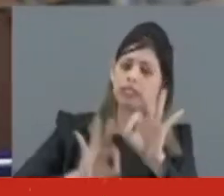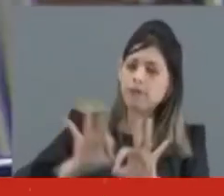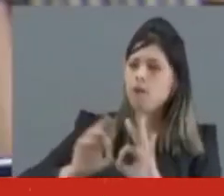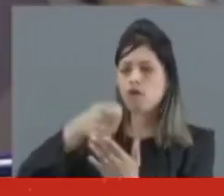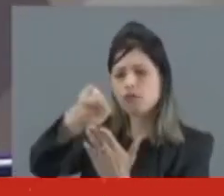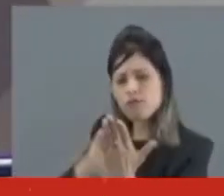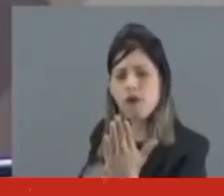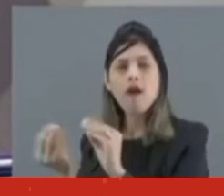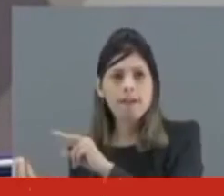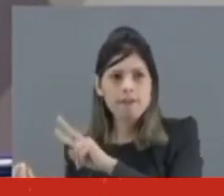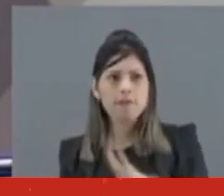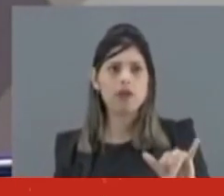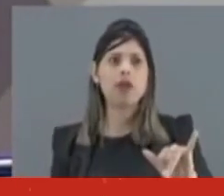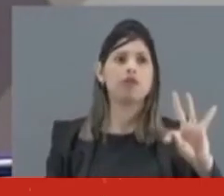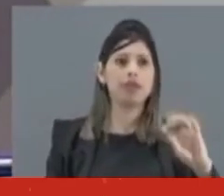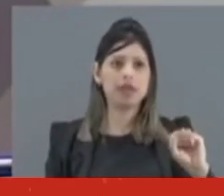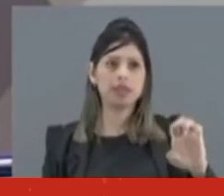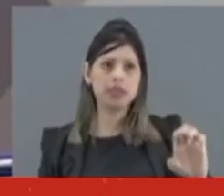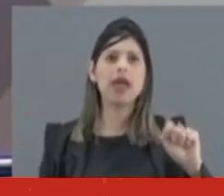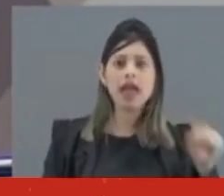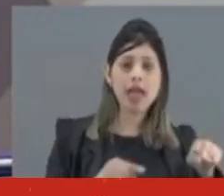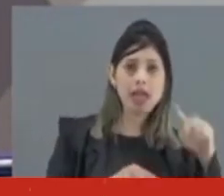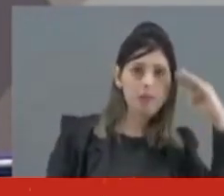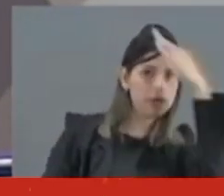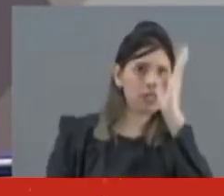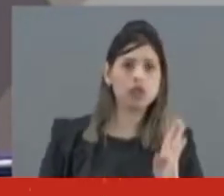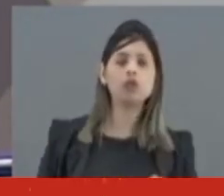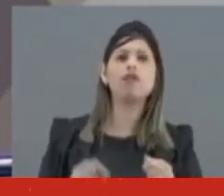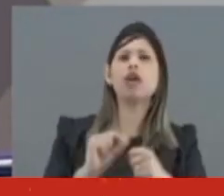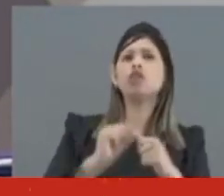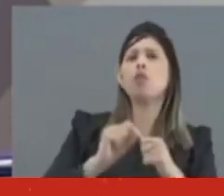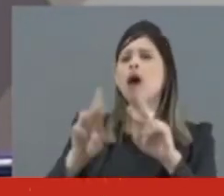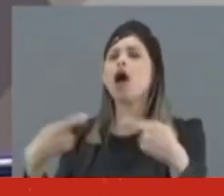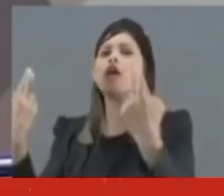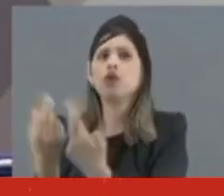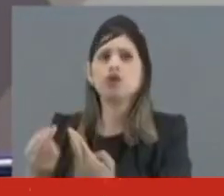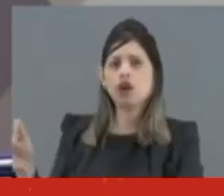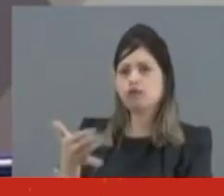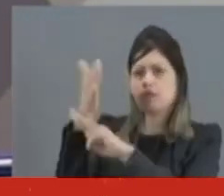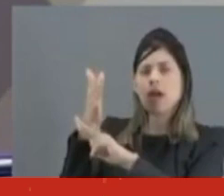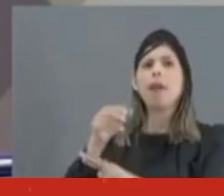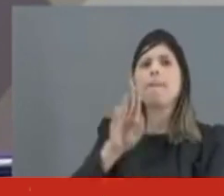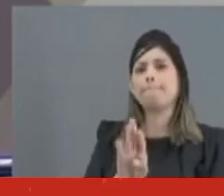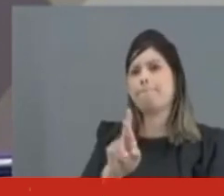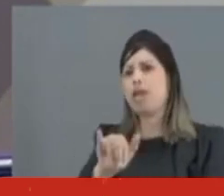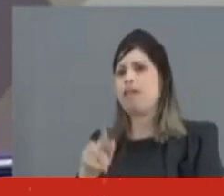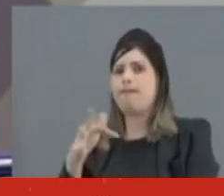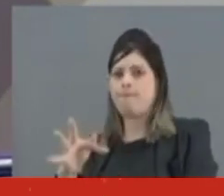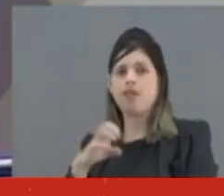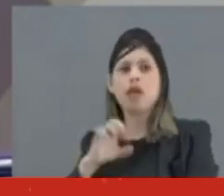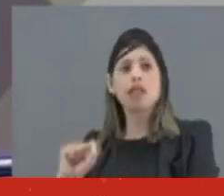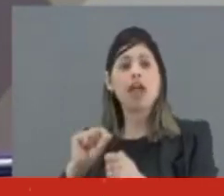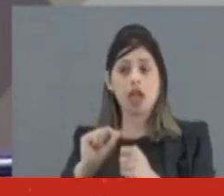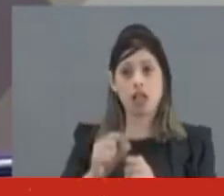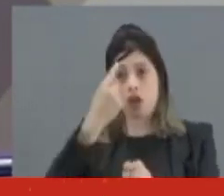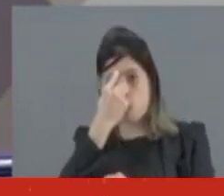Chegou-se ao ponto de que o presidente da República realizou uma reunião com os embaixadores estrangeiros no Brasil, denominada Brief, em que expunha a esdrúxula ideia